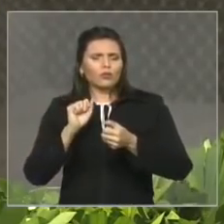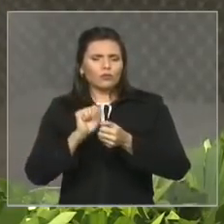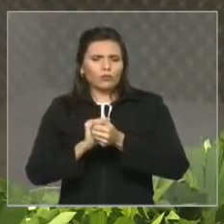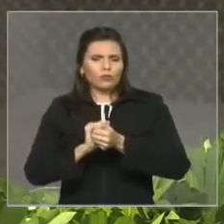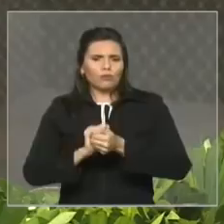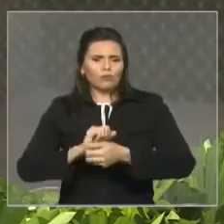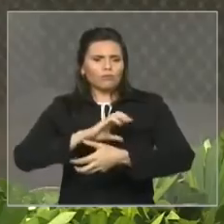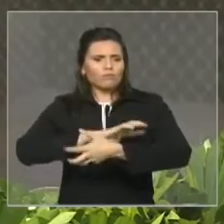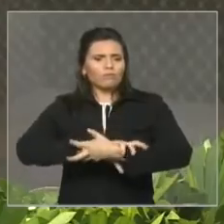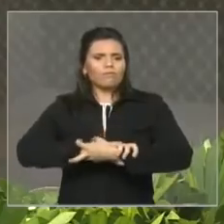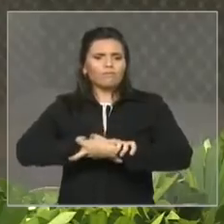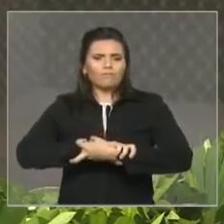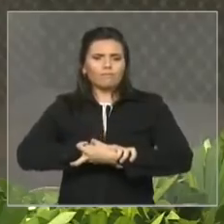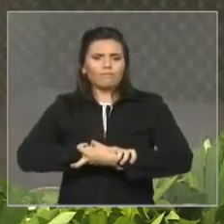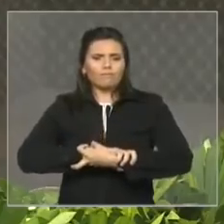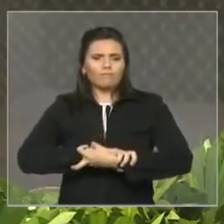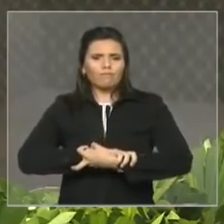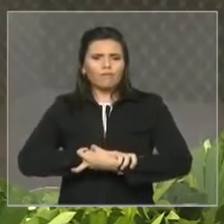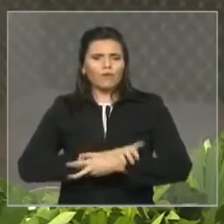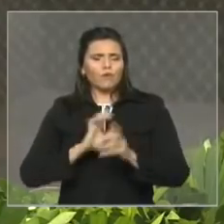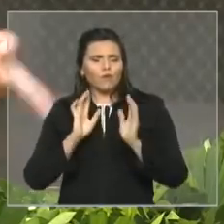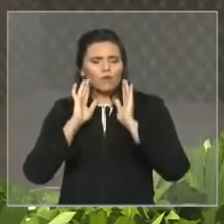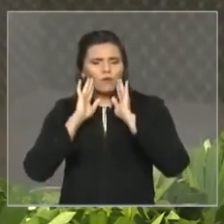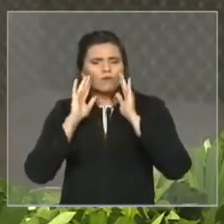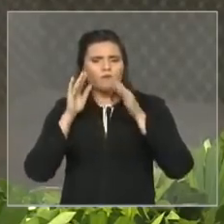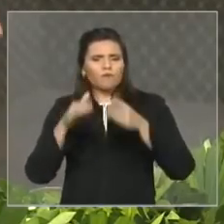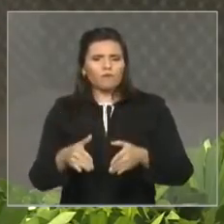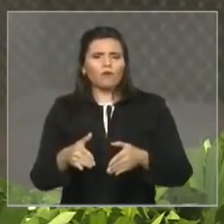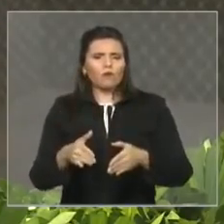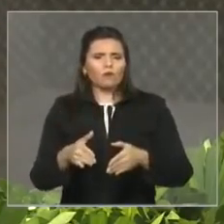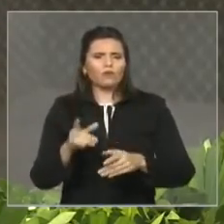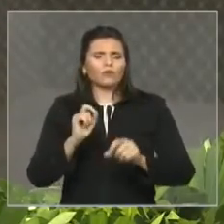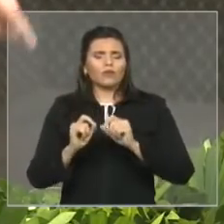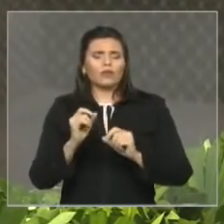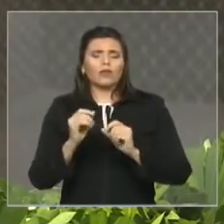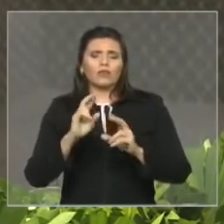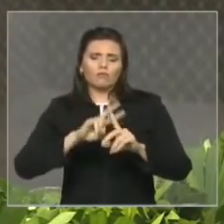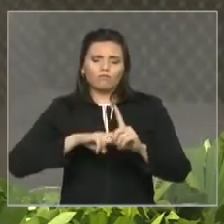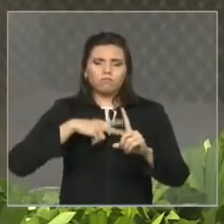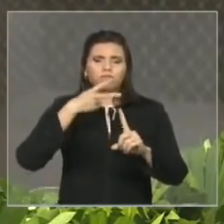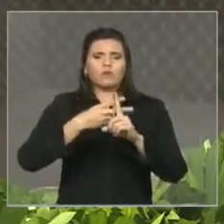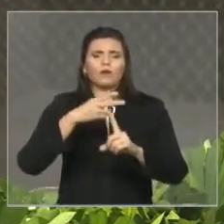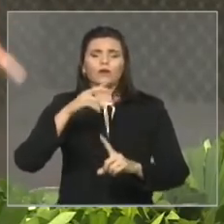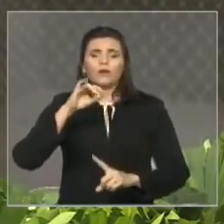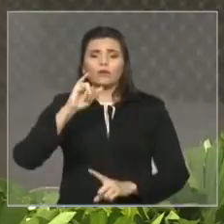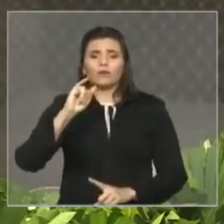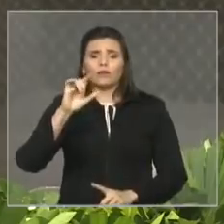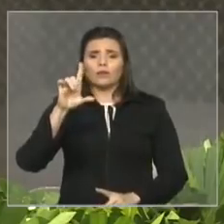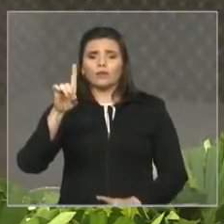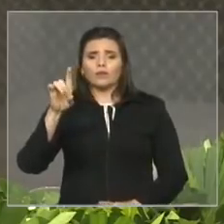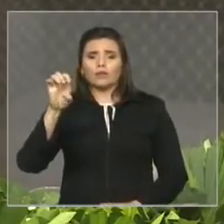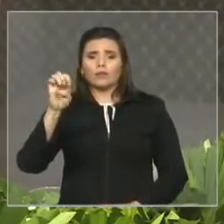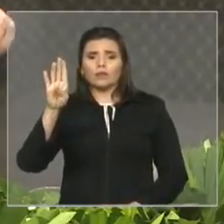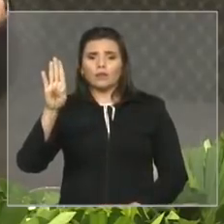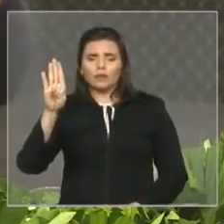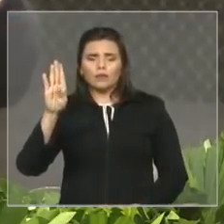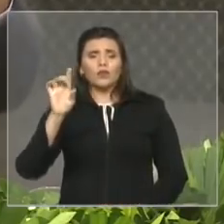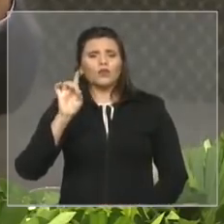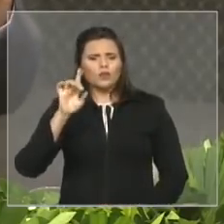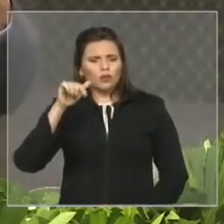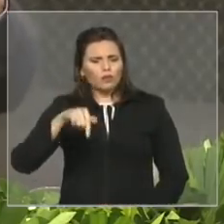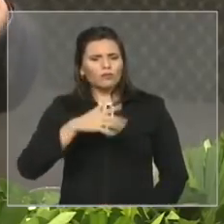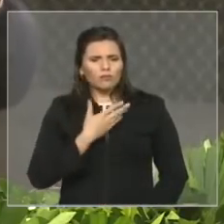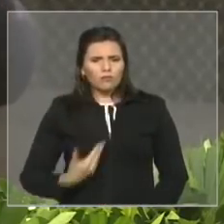IDEB não apenas da rede estadual mas também os IDEB das redes municipais porque nós só